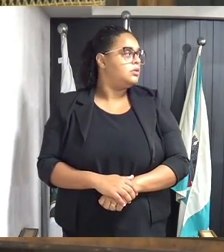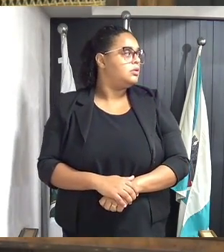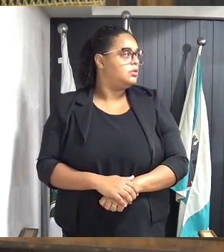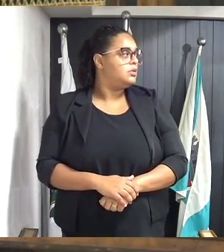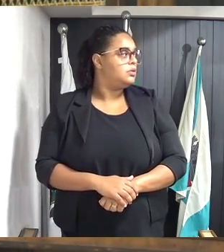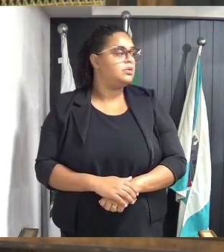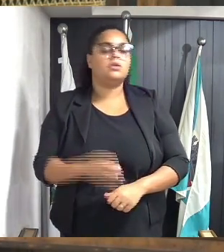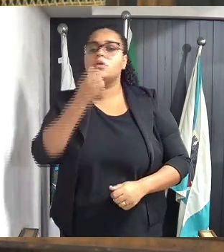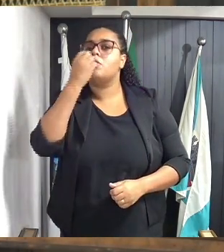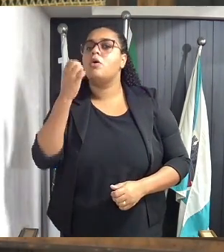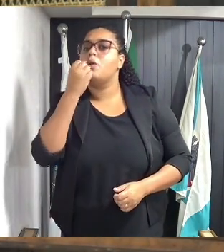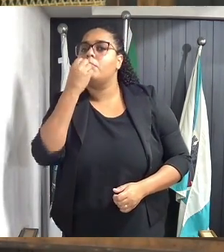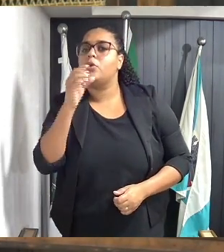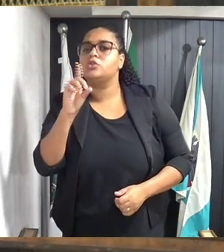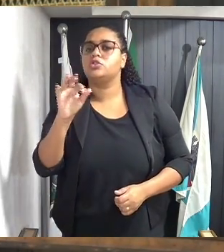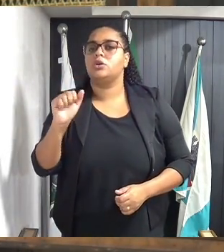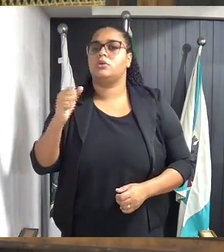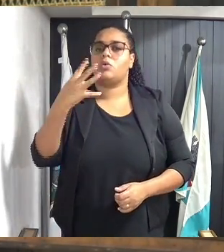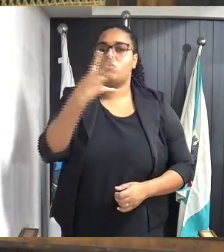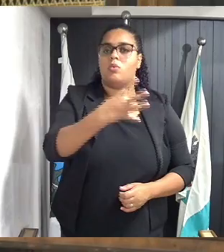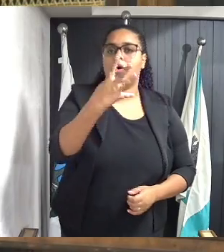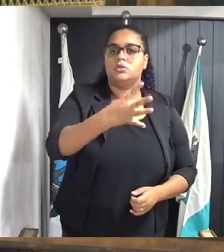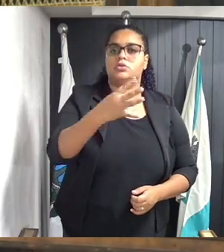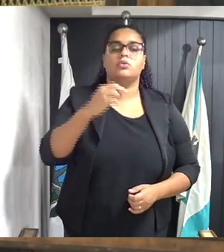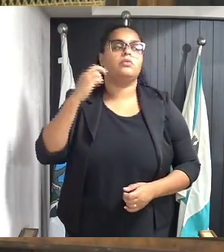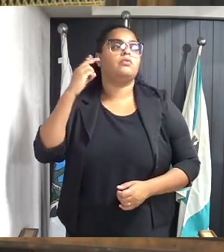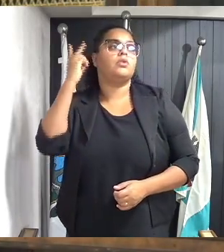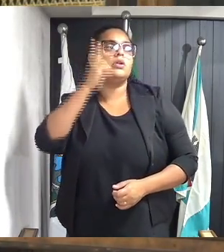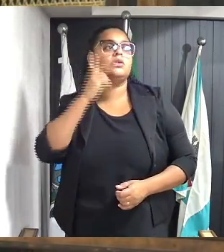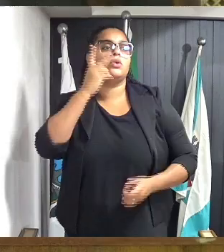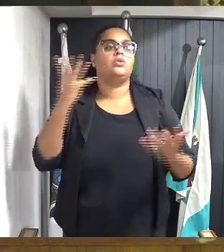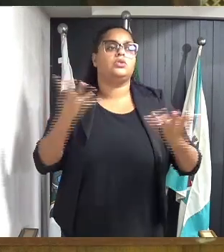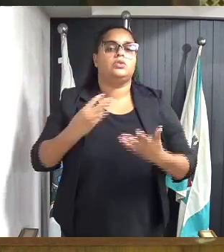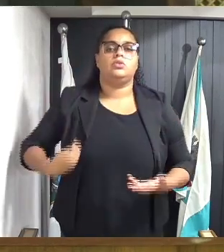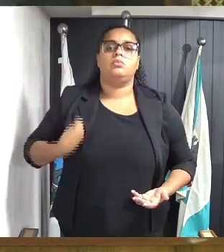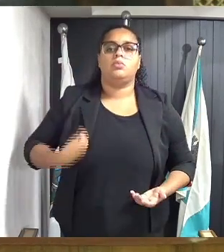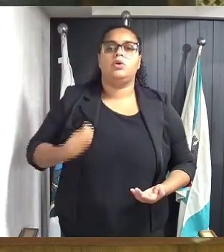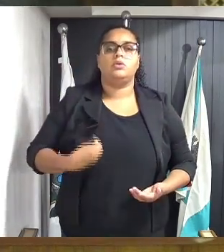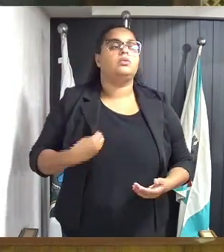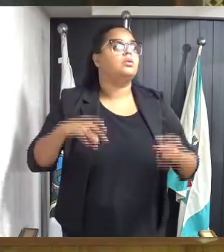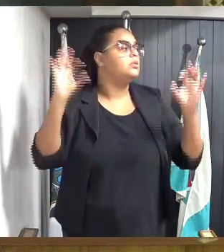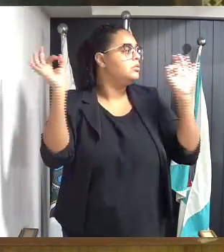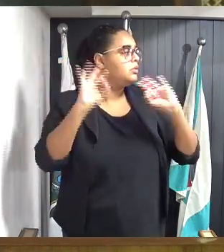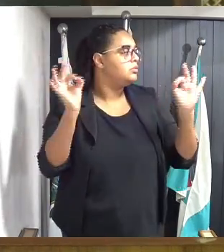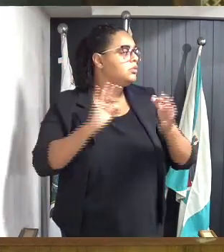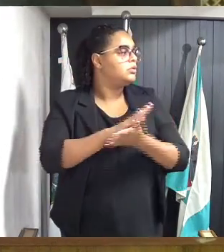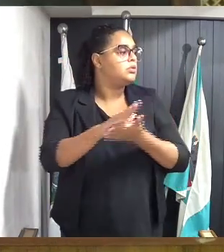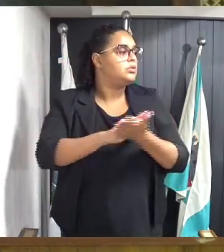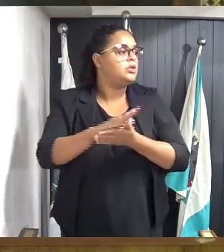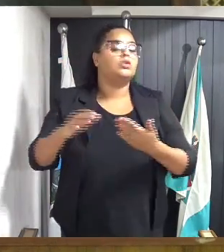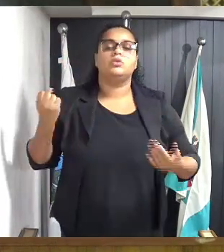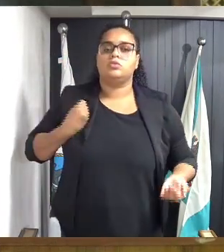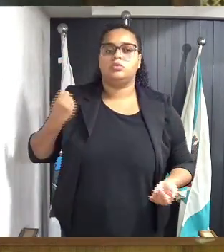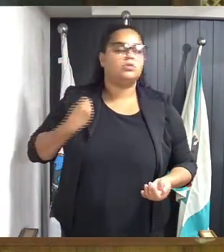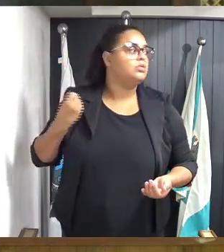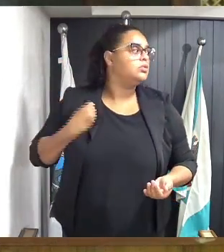Bom dia a todos, quatro presentes. Quatro vereadores presentes. Bom, não havendo número